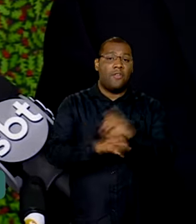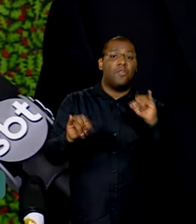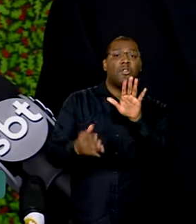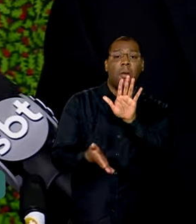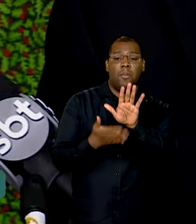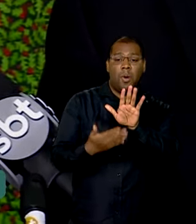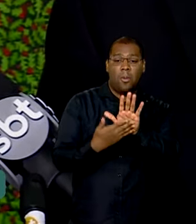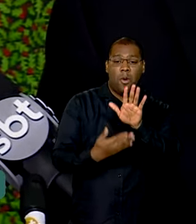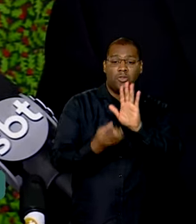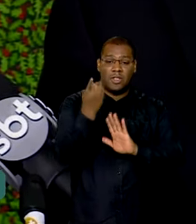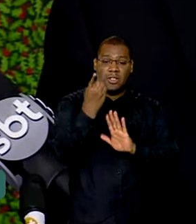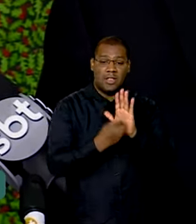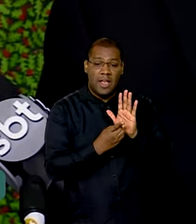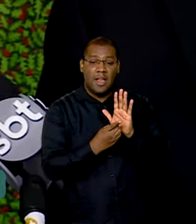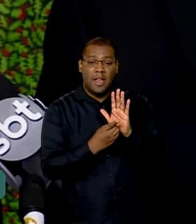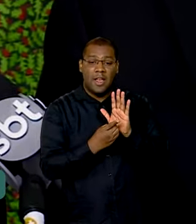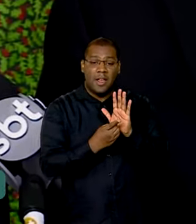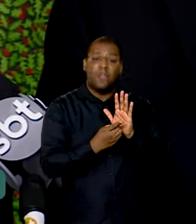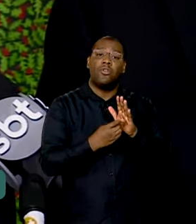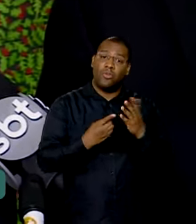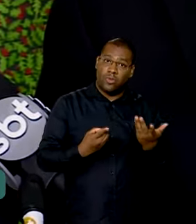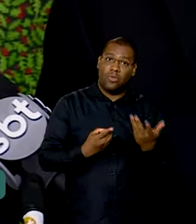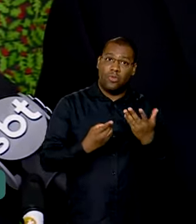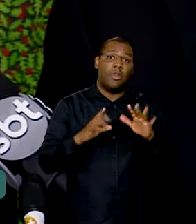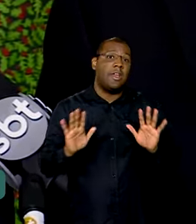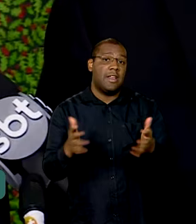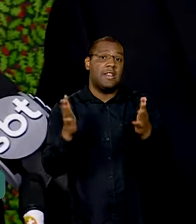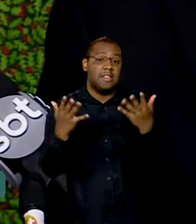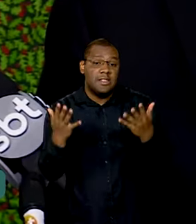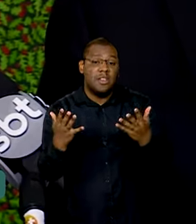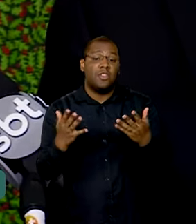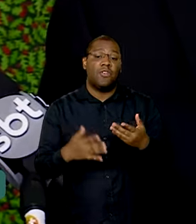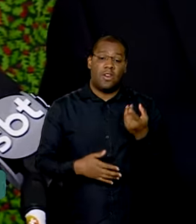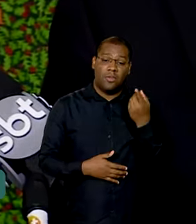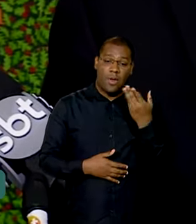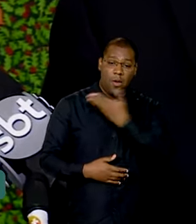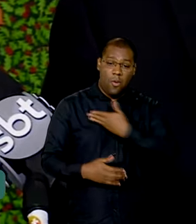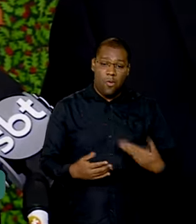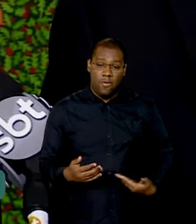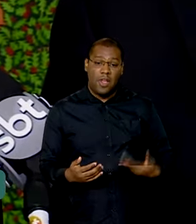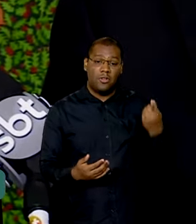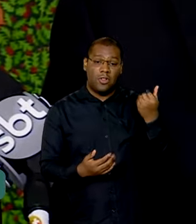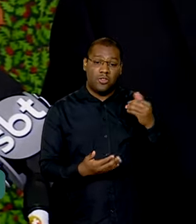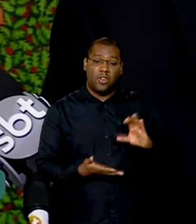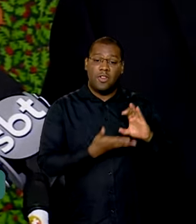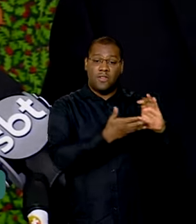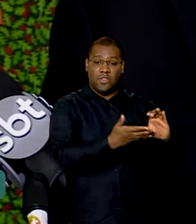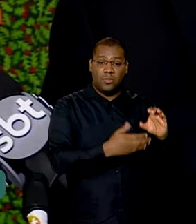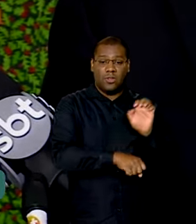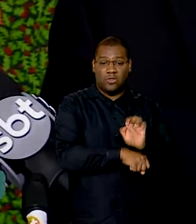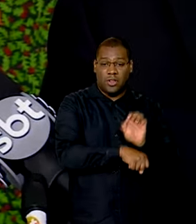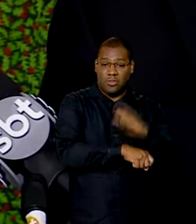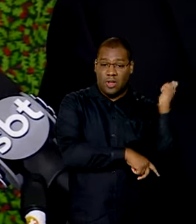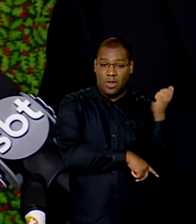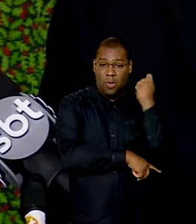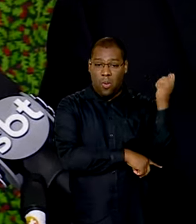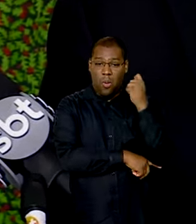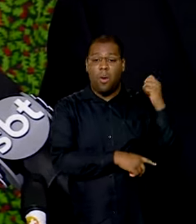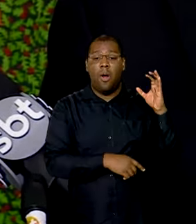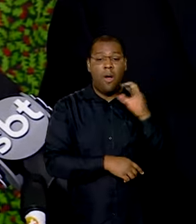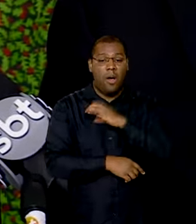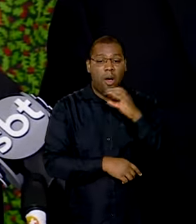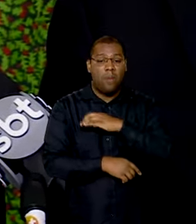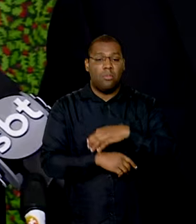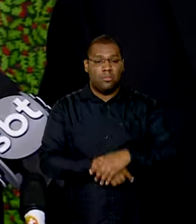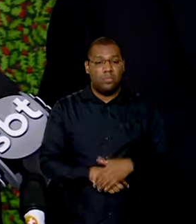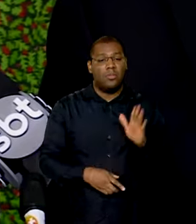legislativo vai fazer com que os recursos cheguem mais rápido aos gaúchos. O que significa este projeto de decreto